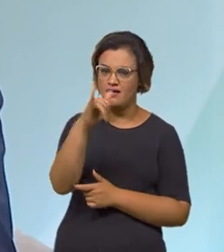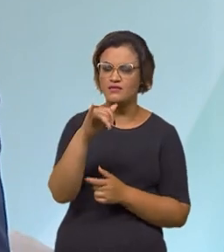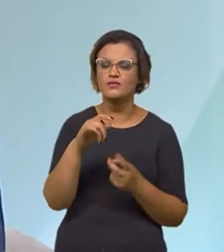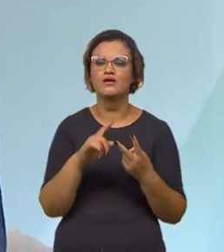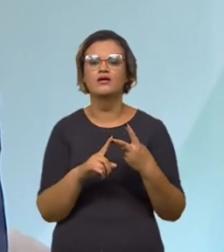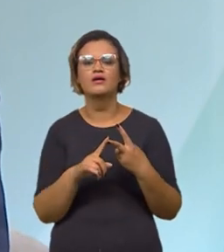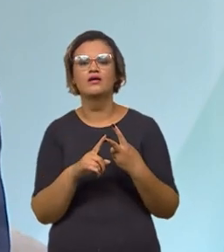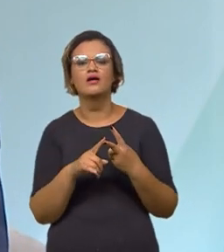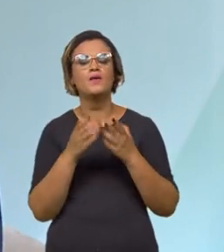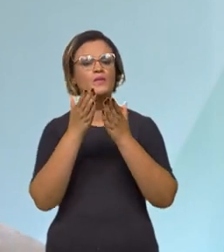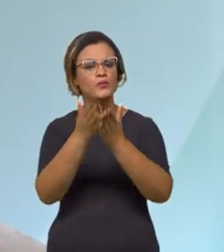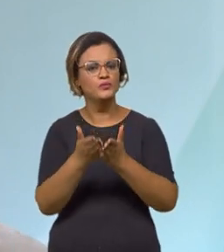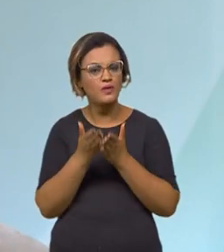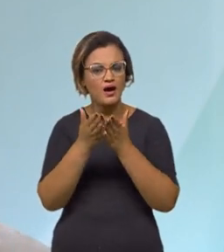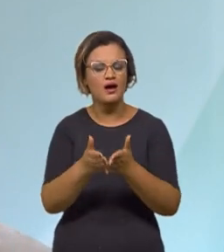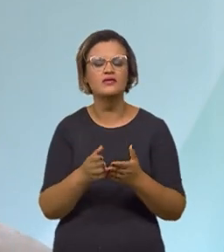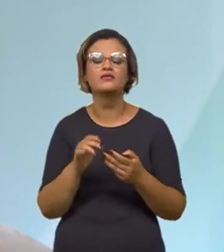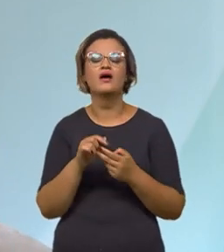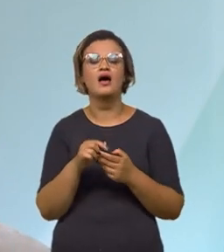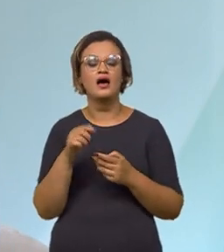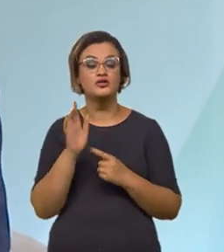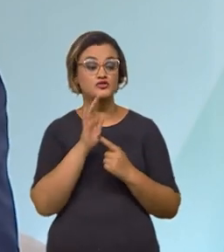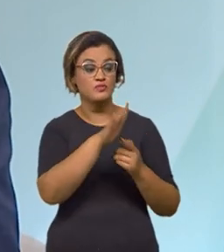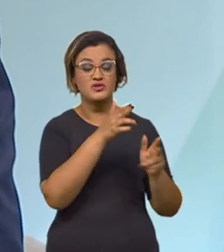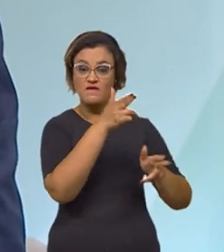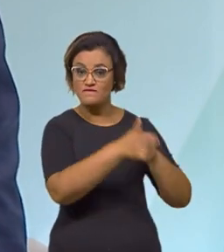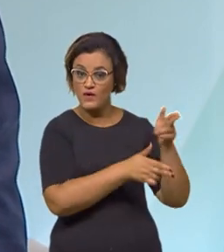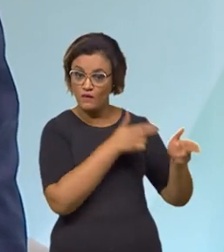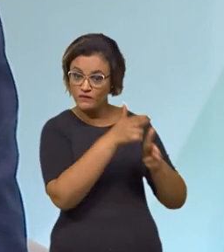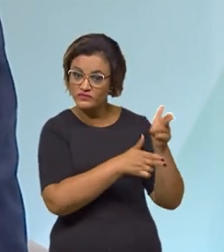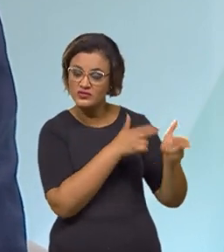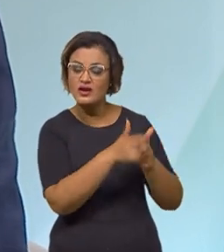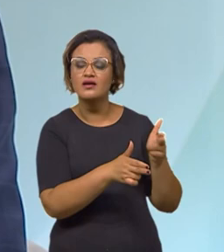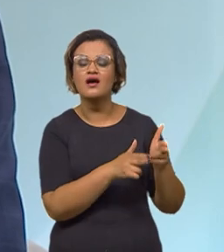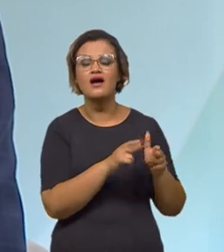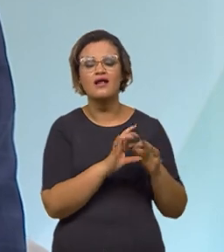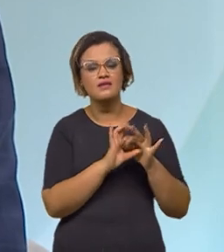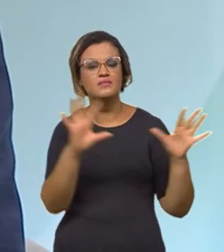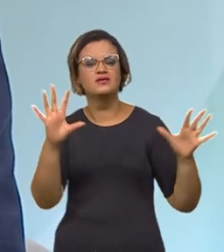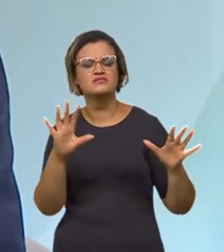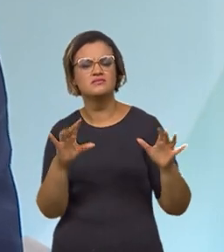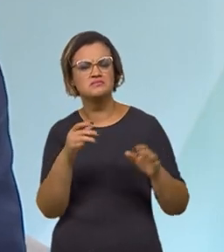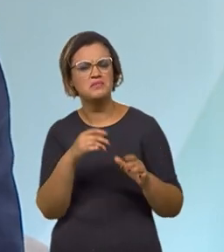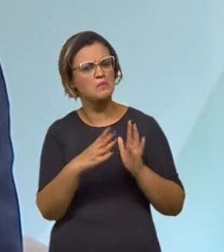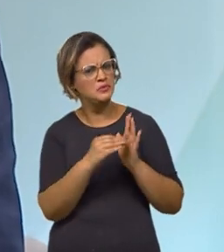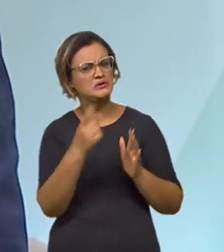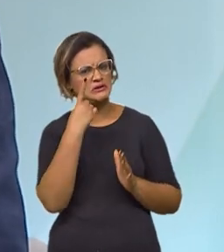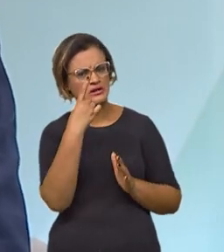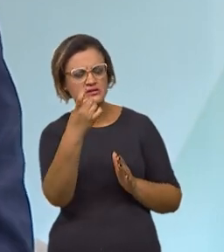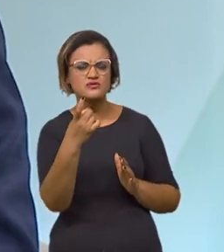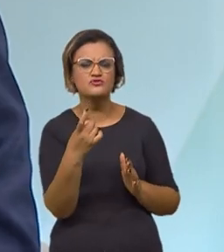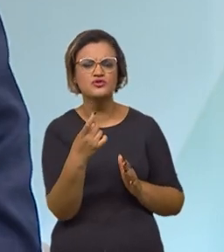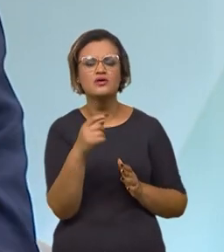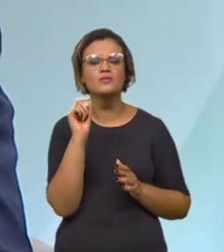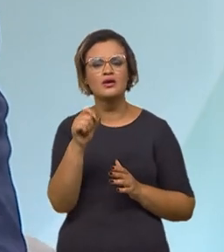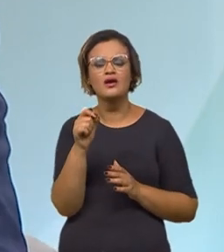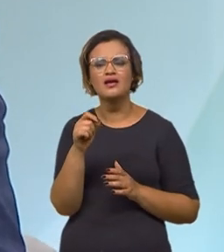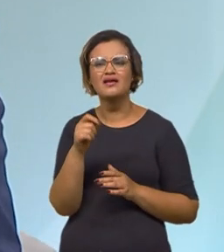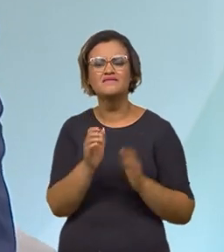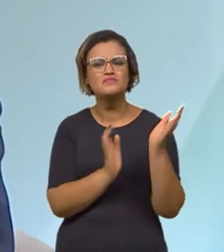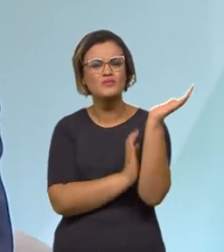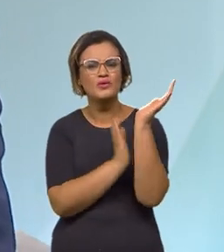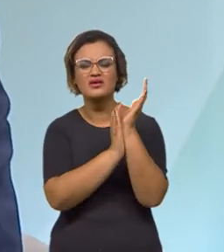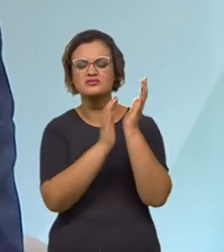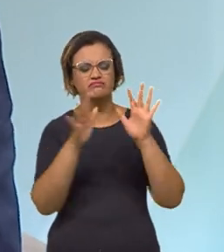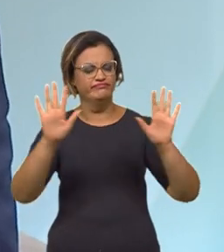portuário para o setor ferroviário, a autorização, que é um modelo interessante porque ele reduz muito a carga de